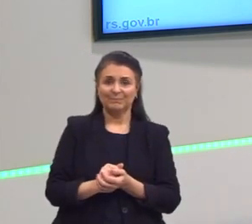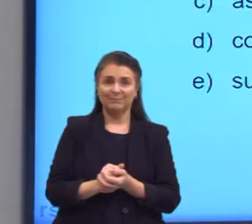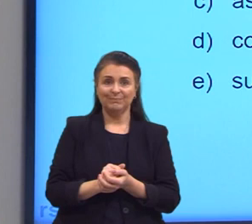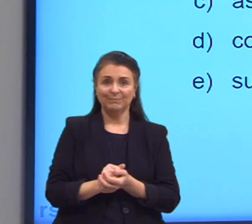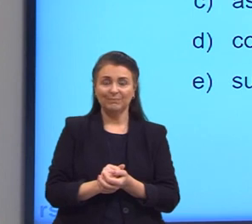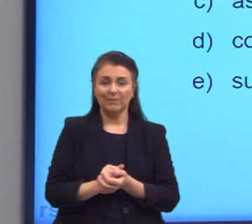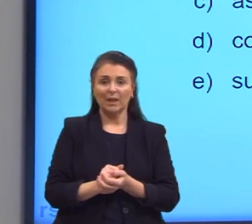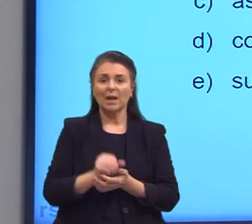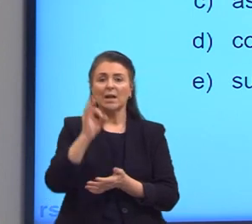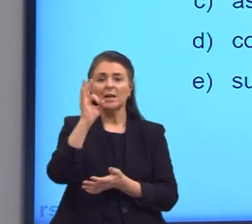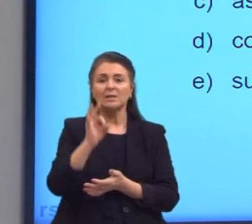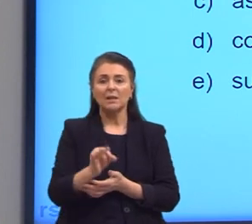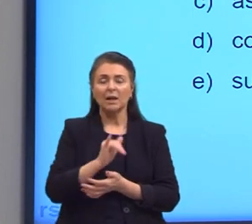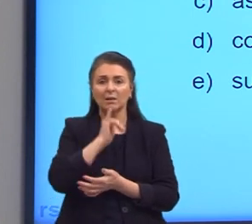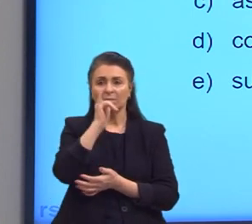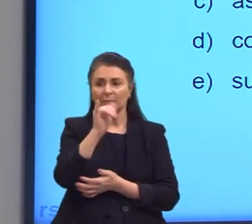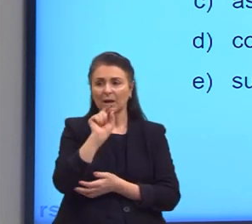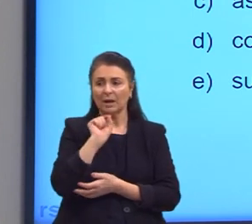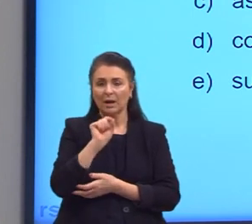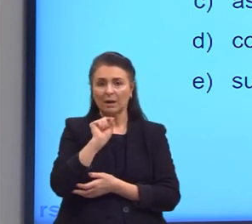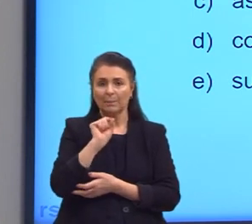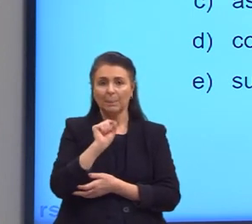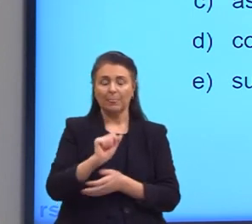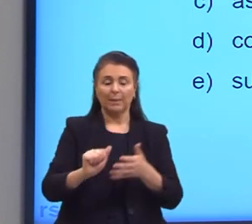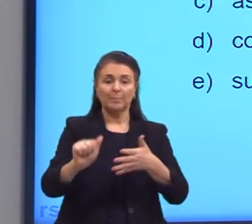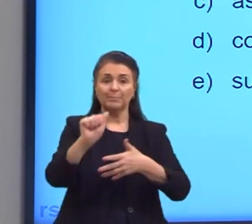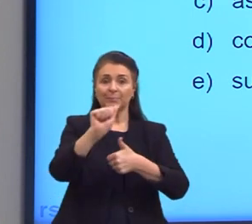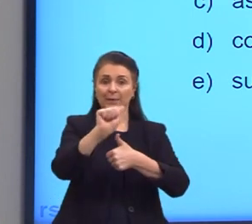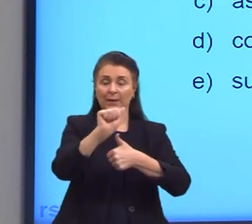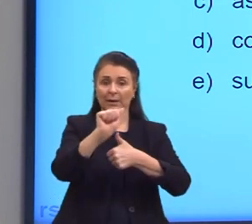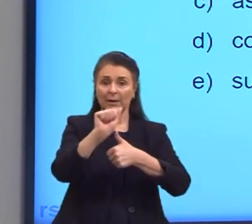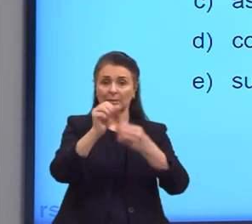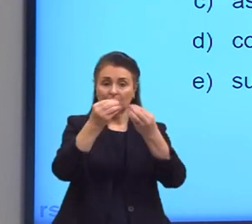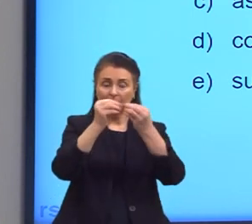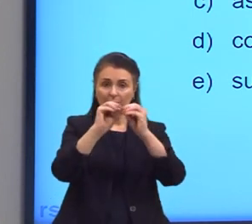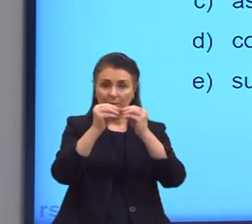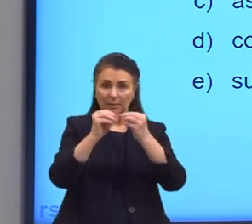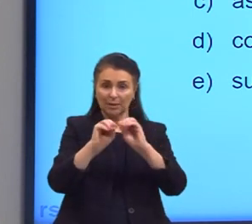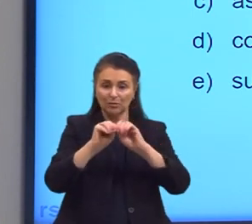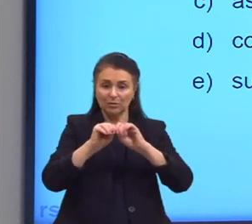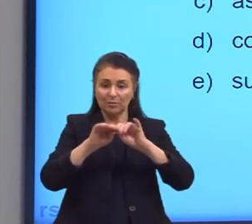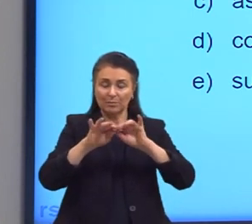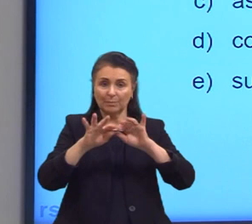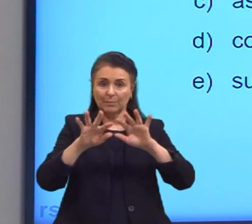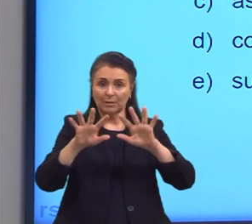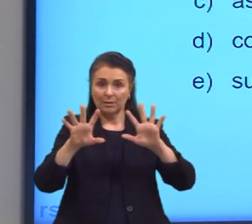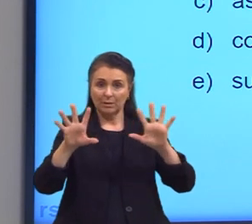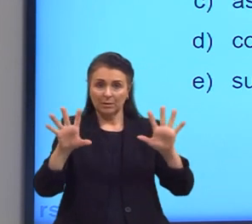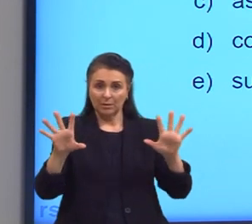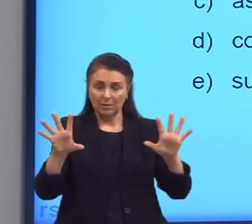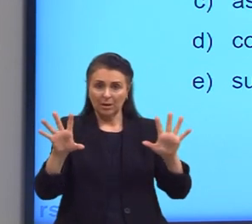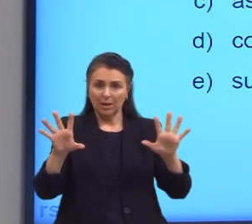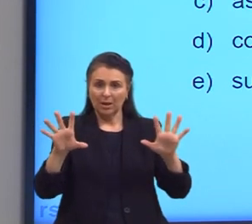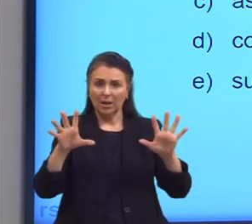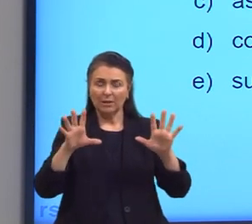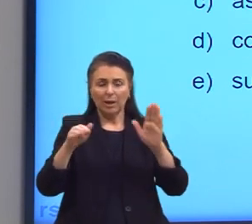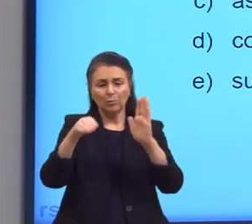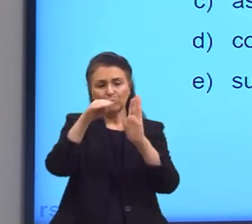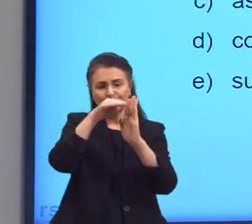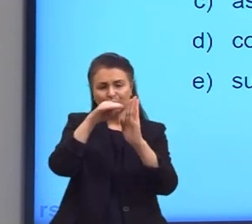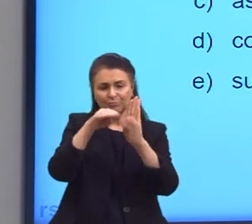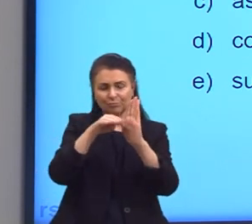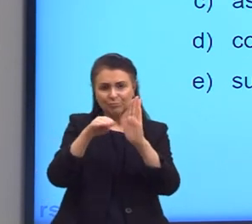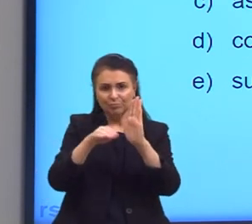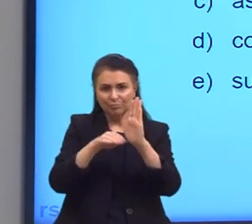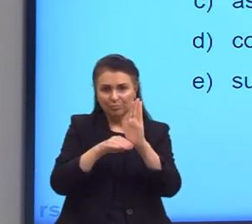É correto afirmar que... A. As partículas dispersas sofrem sedimentação por meio